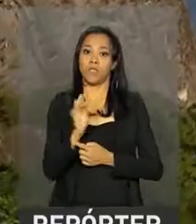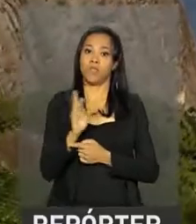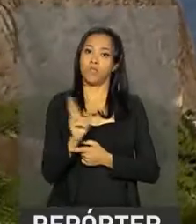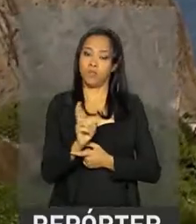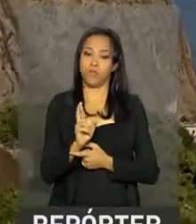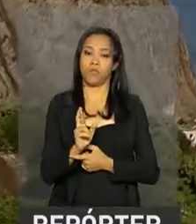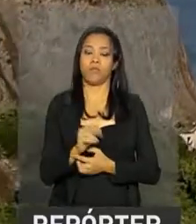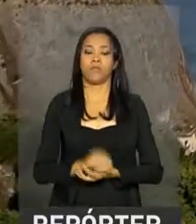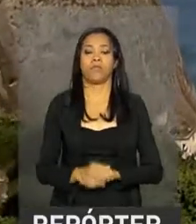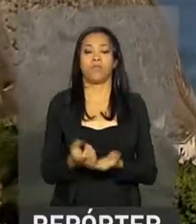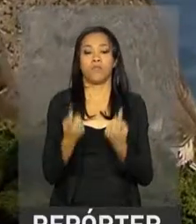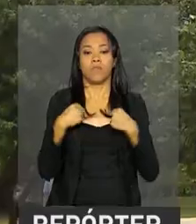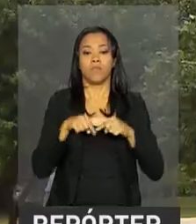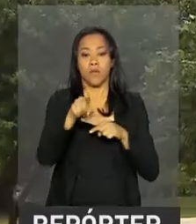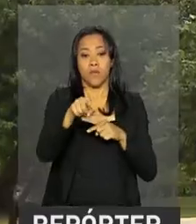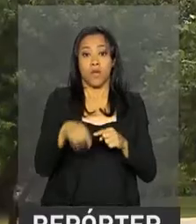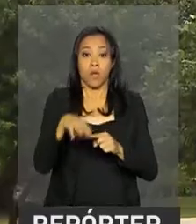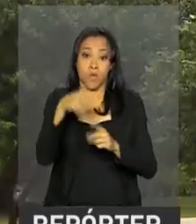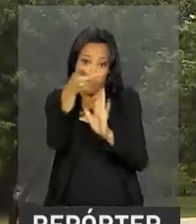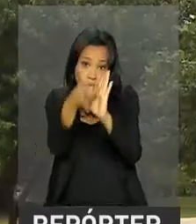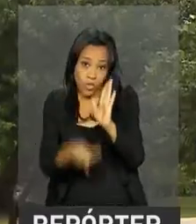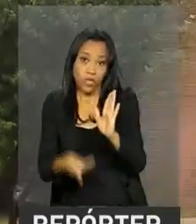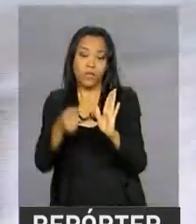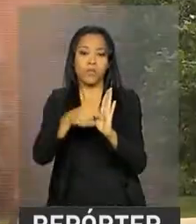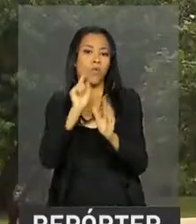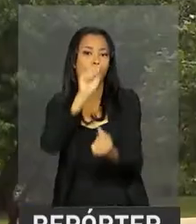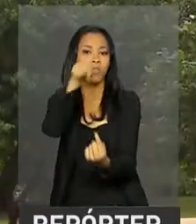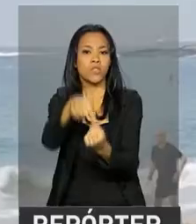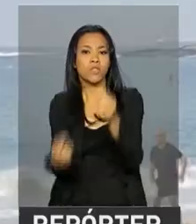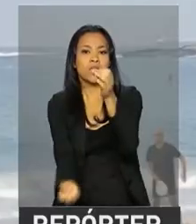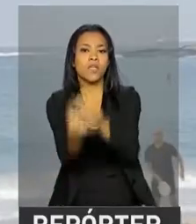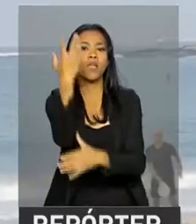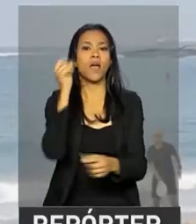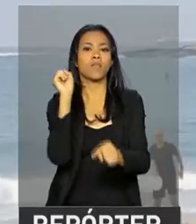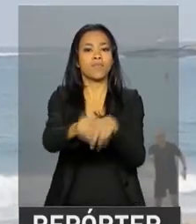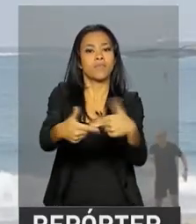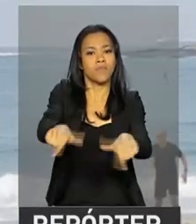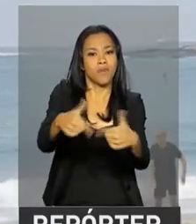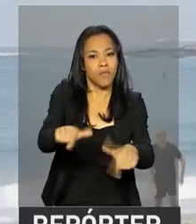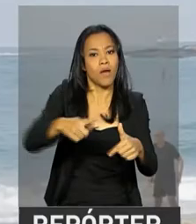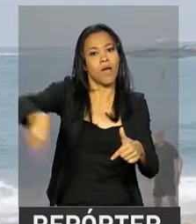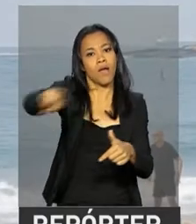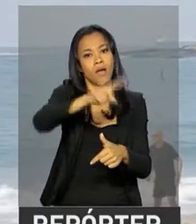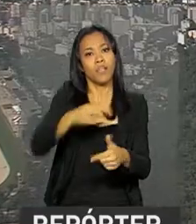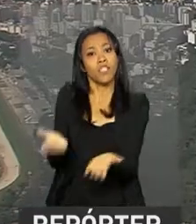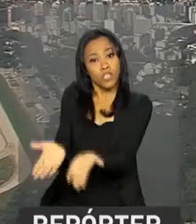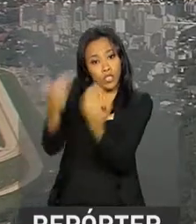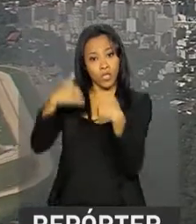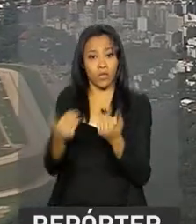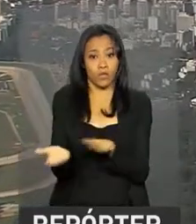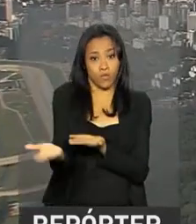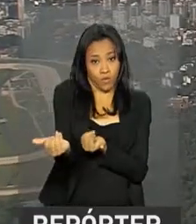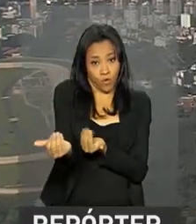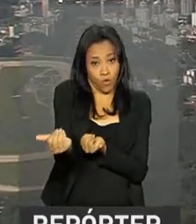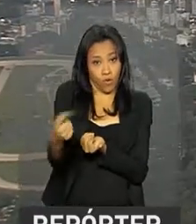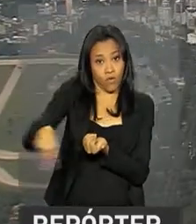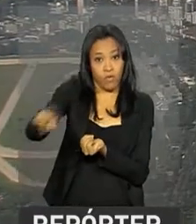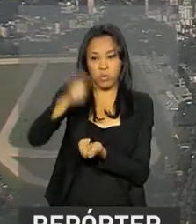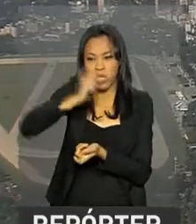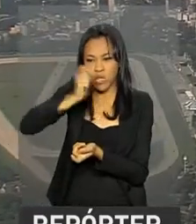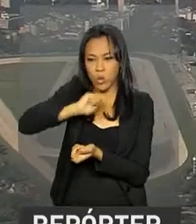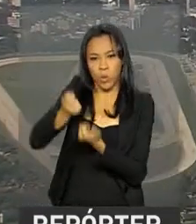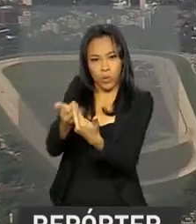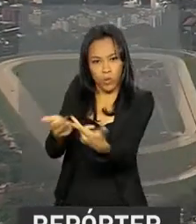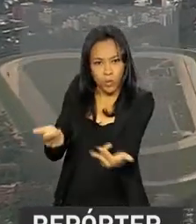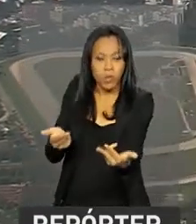Projetos para promover emprego e renda e dar ao jovem oportunidades fora do tráfico de drogas. O conjunto de medidas para o Rio